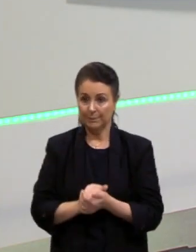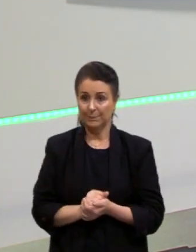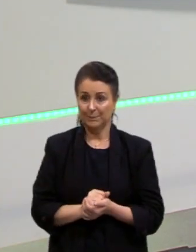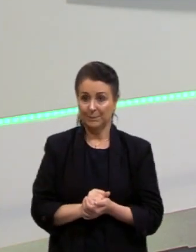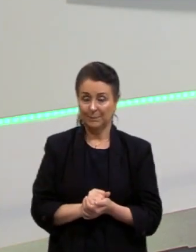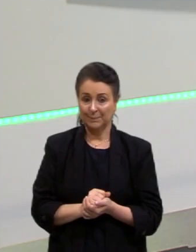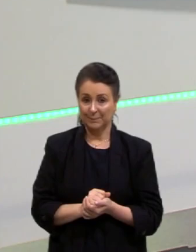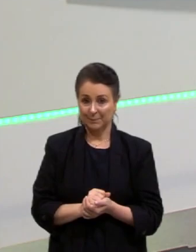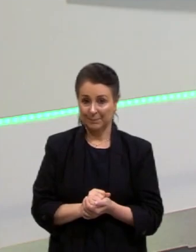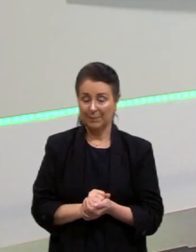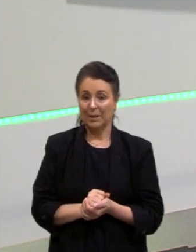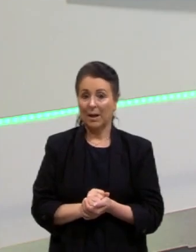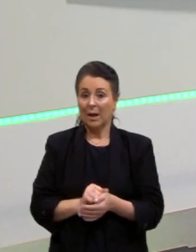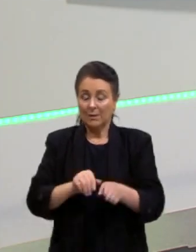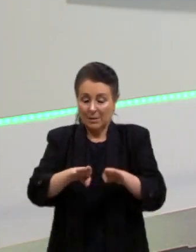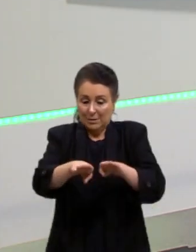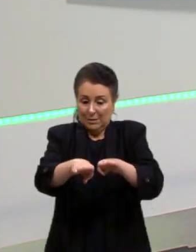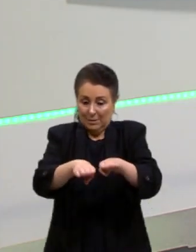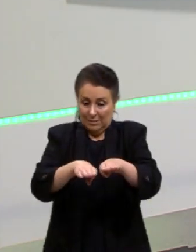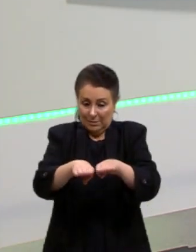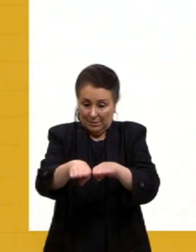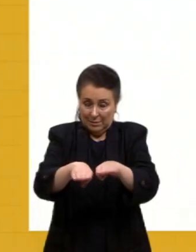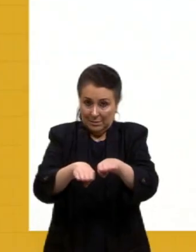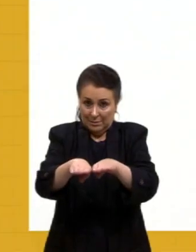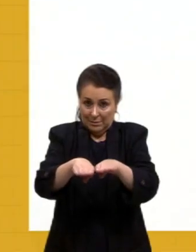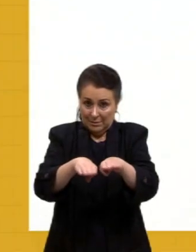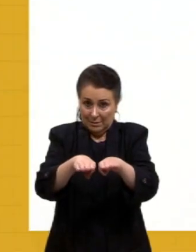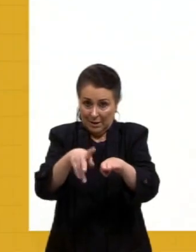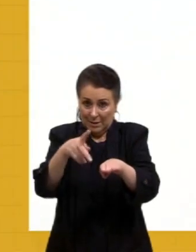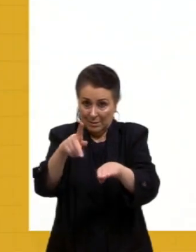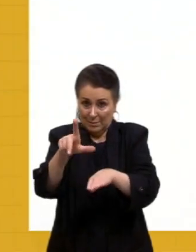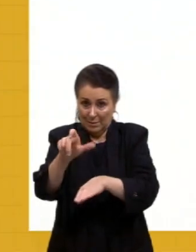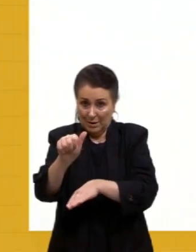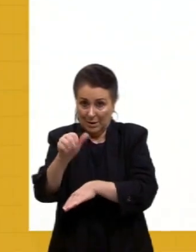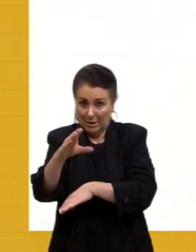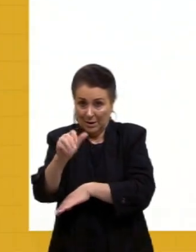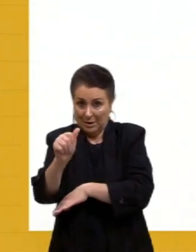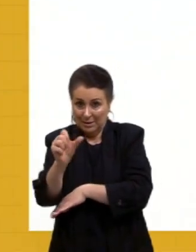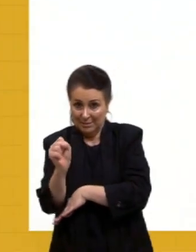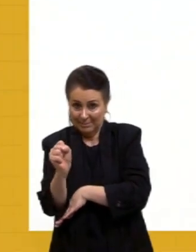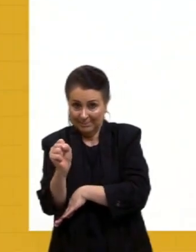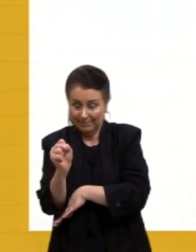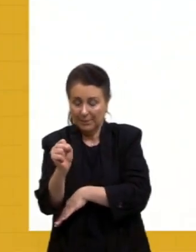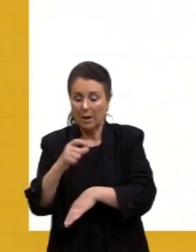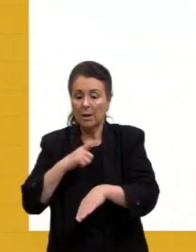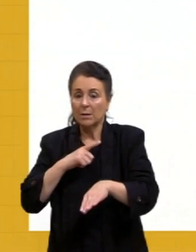essas placas tectônicas vão ter limites, seja um limite